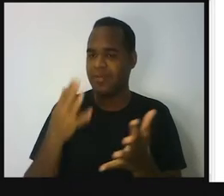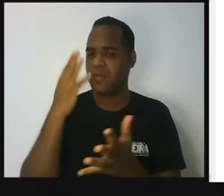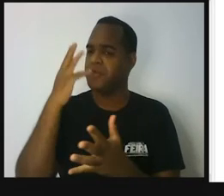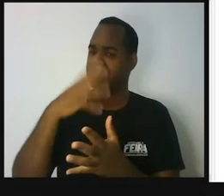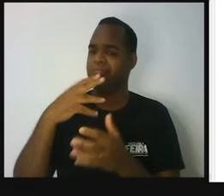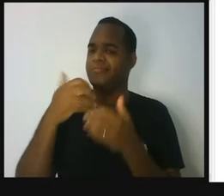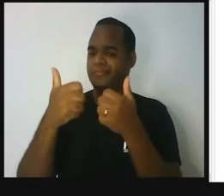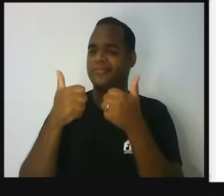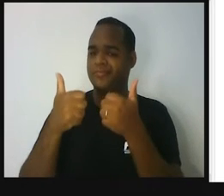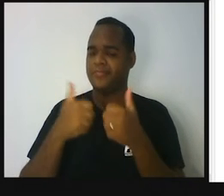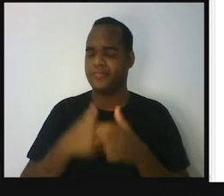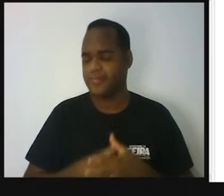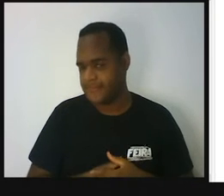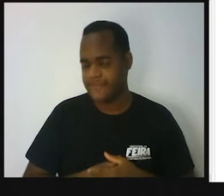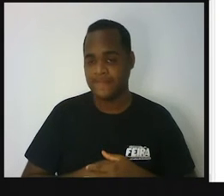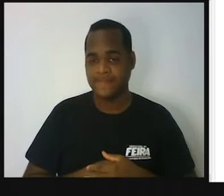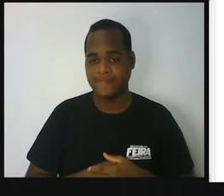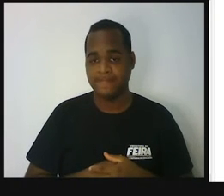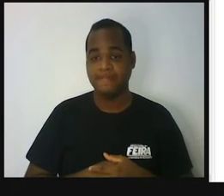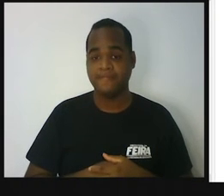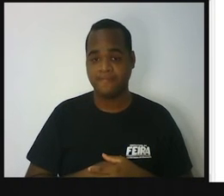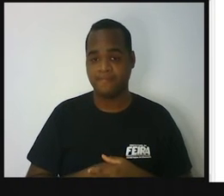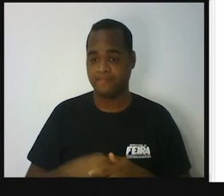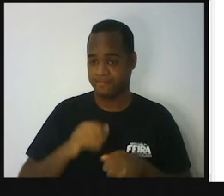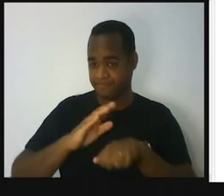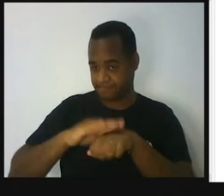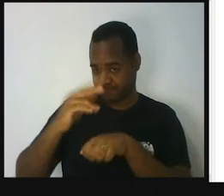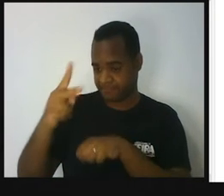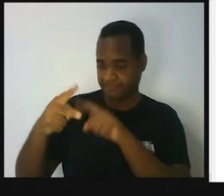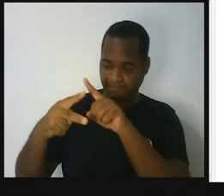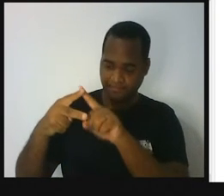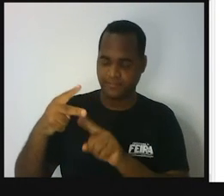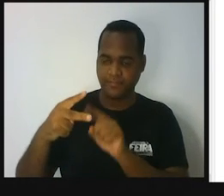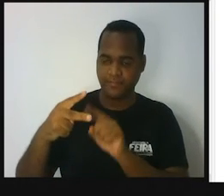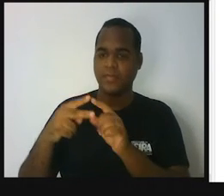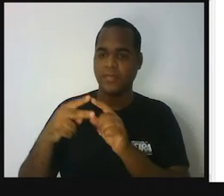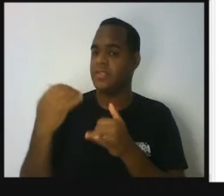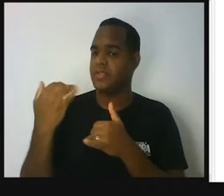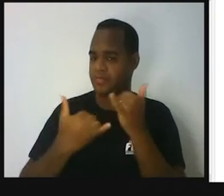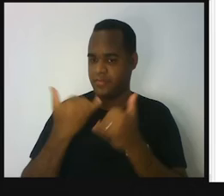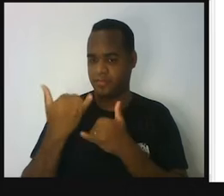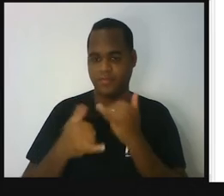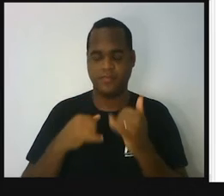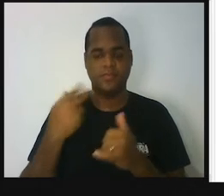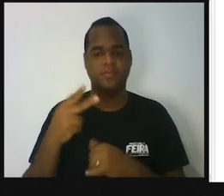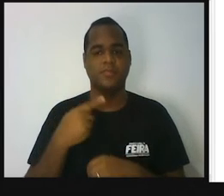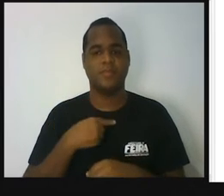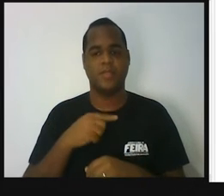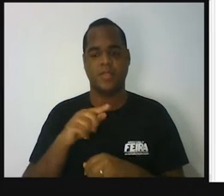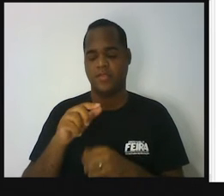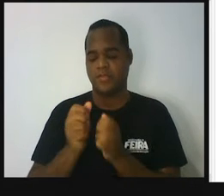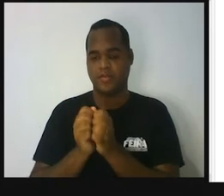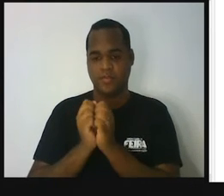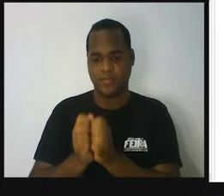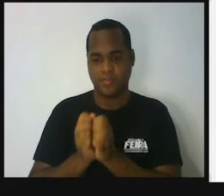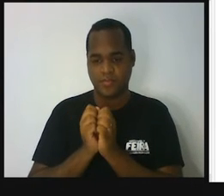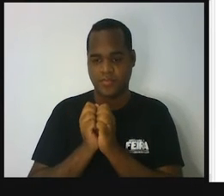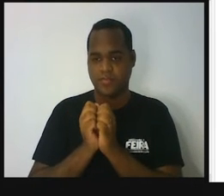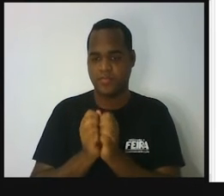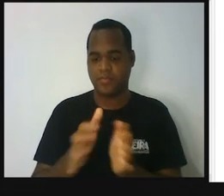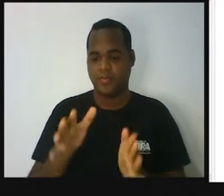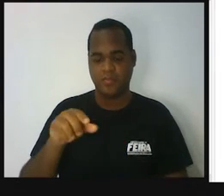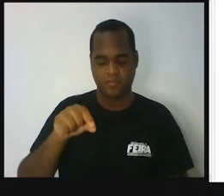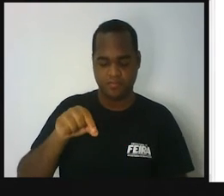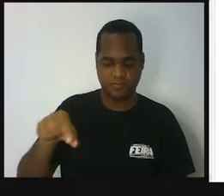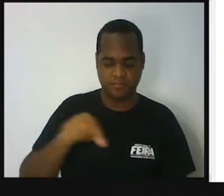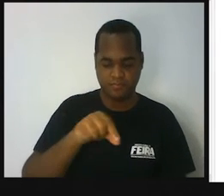bom. Nesse jogo, cada participante, na sua vez, lança o dado e move o peão